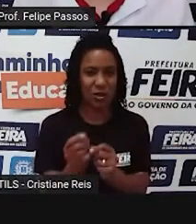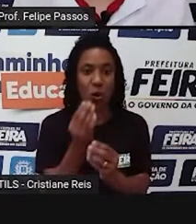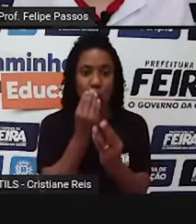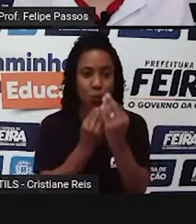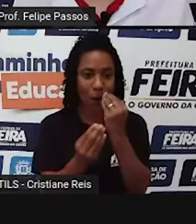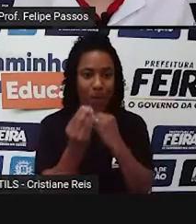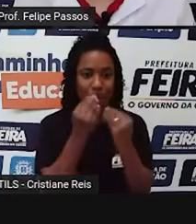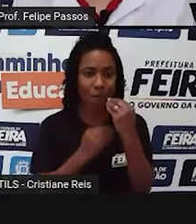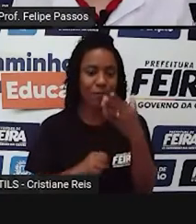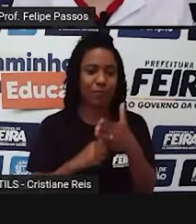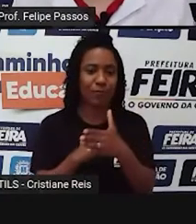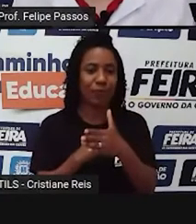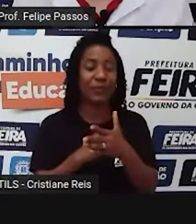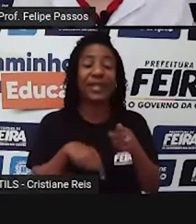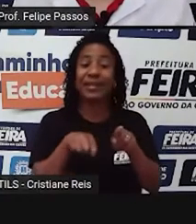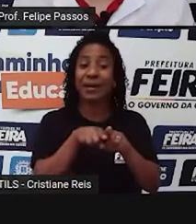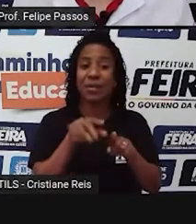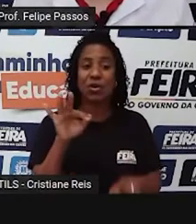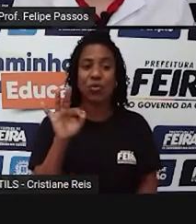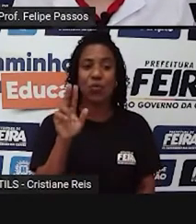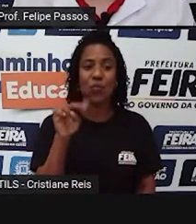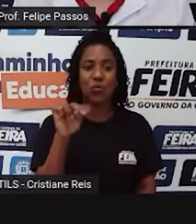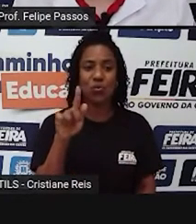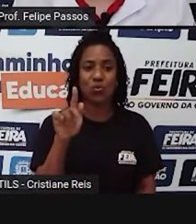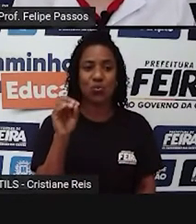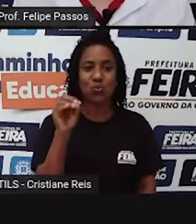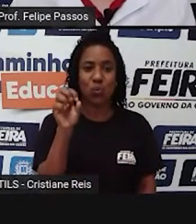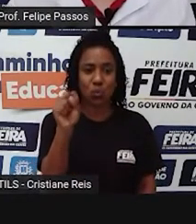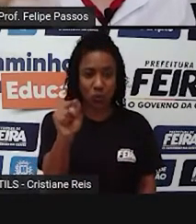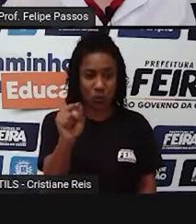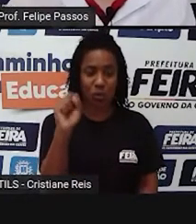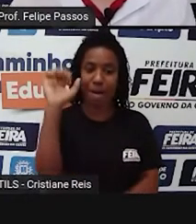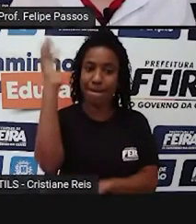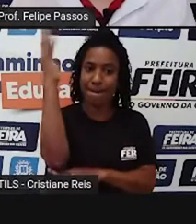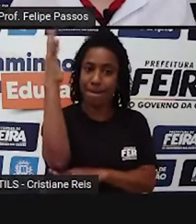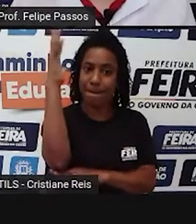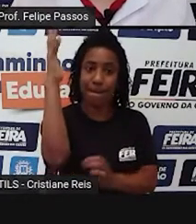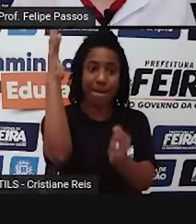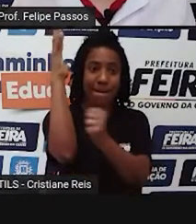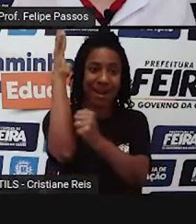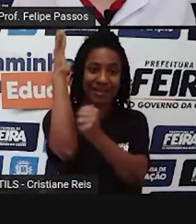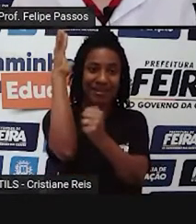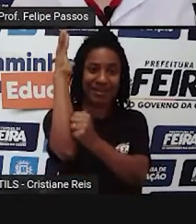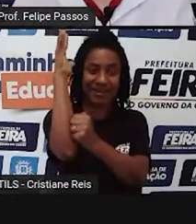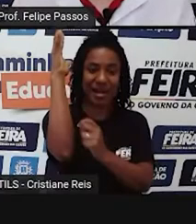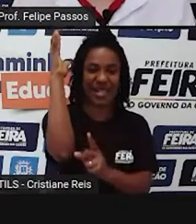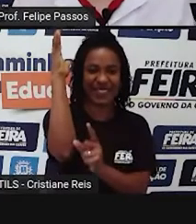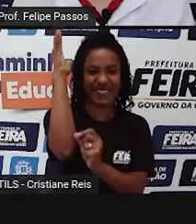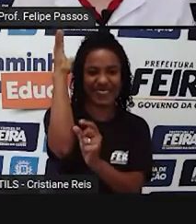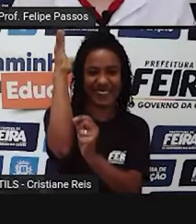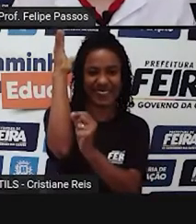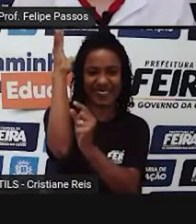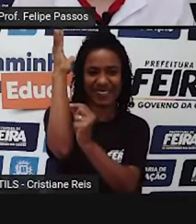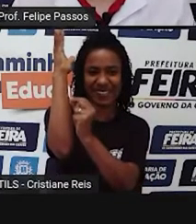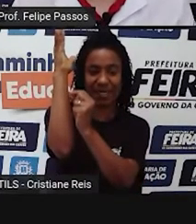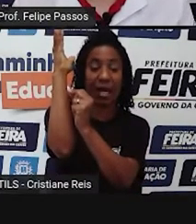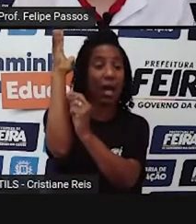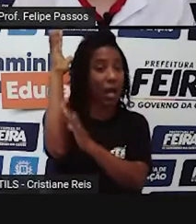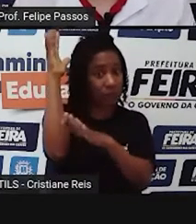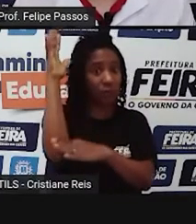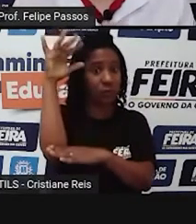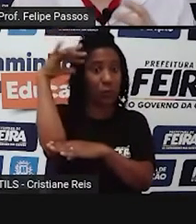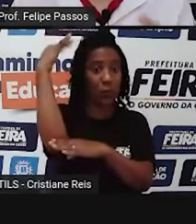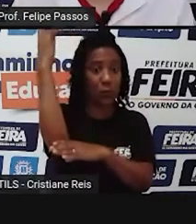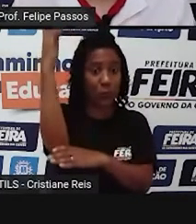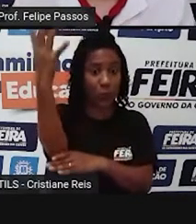madeira, né? São principais consumidores de madeira, na verdade. Então, quando uma árvore cai na floresta, aquele tronco não vai ficar lá para sempre,